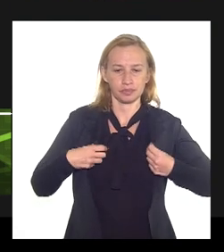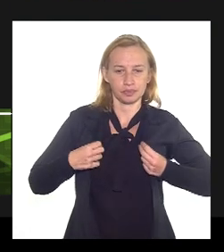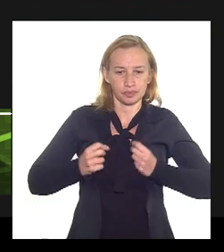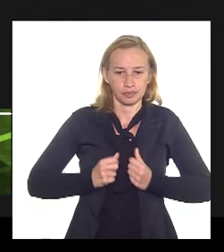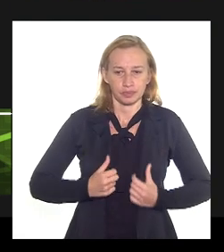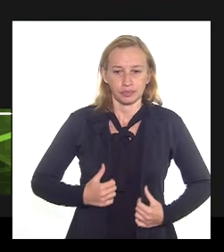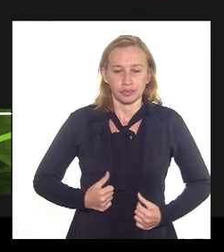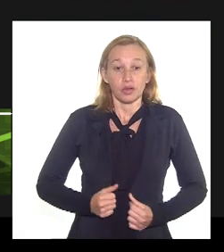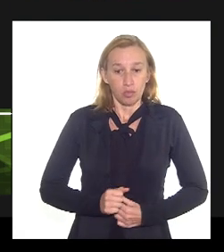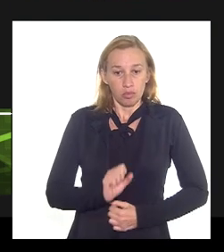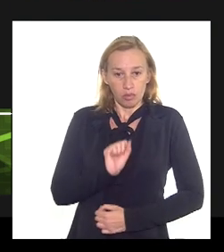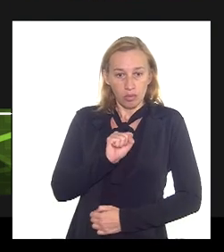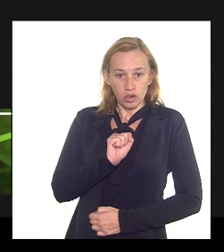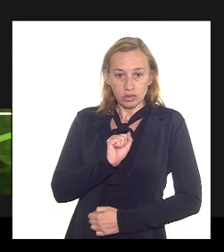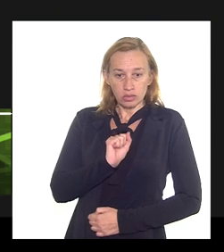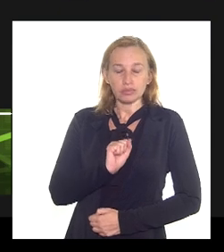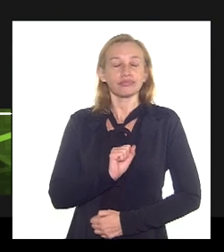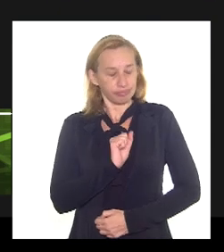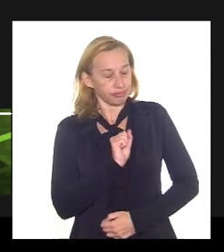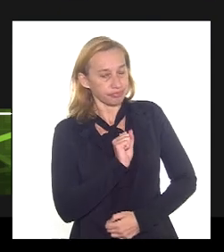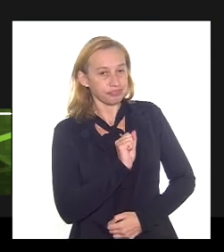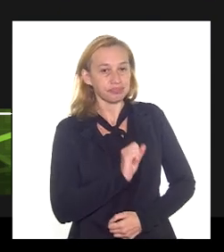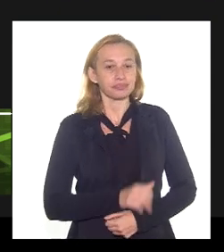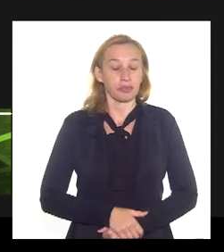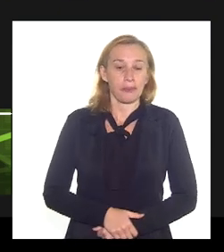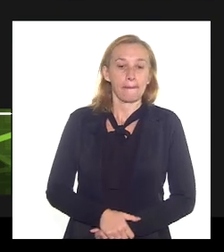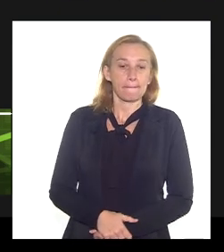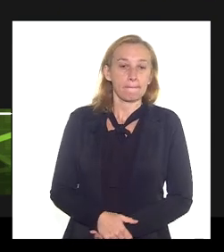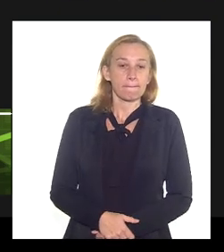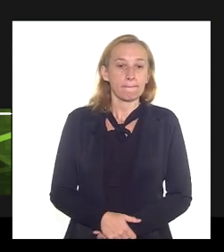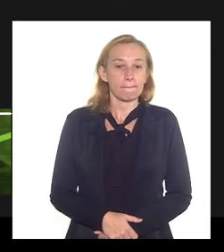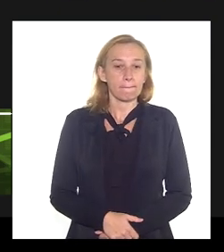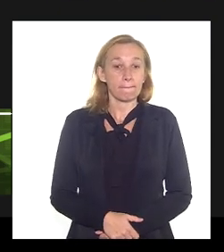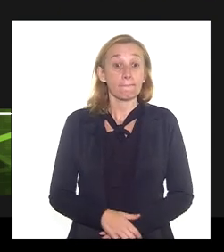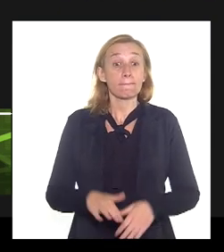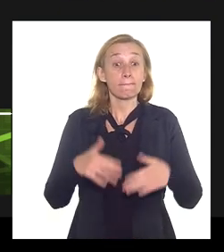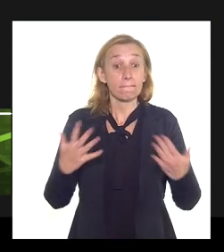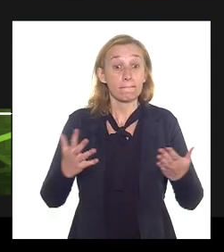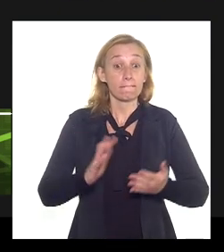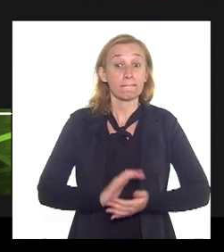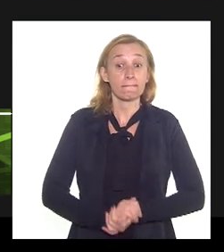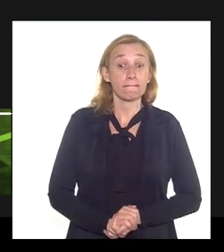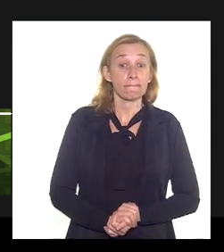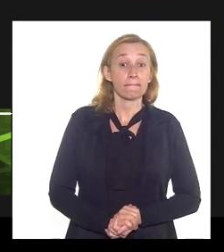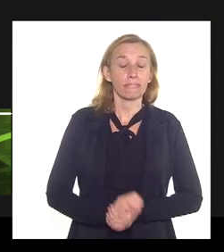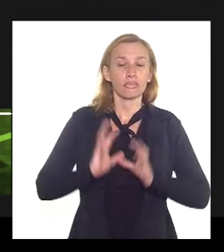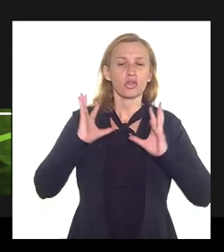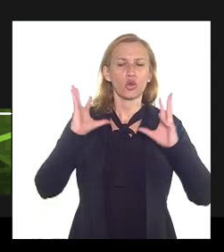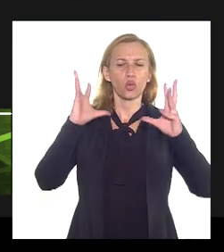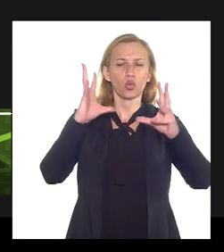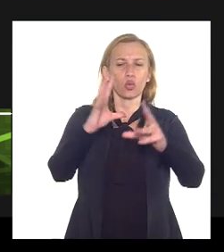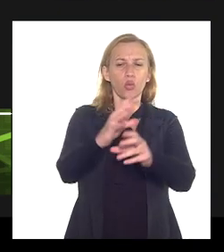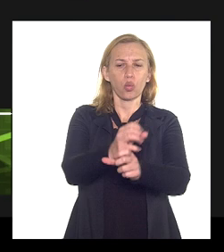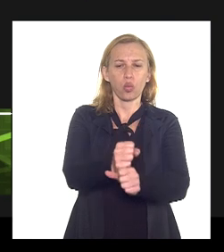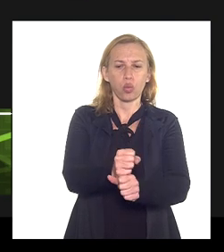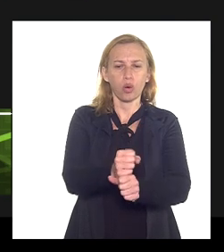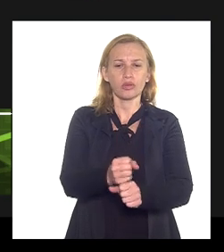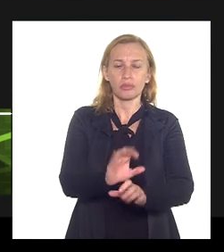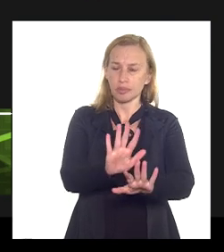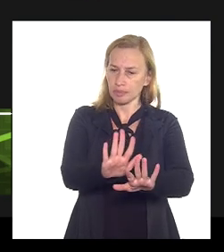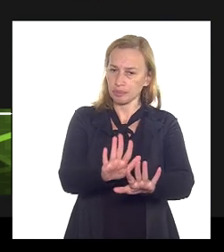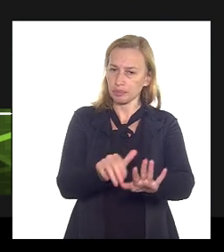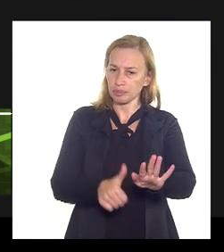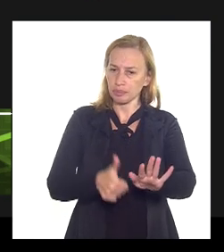posso? pode ok então somando boa tarde a